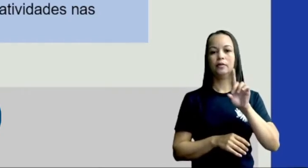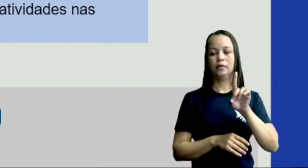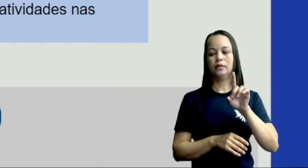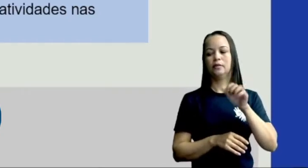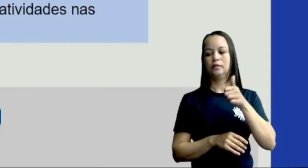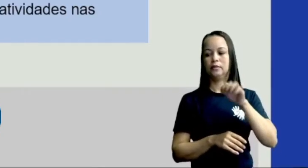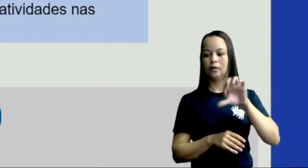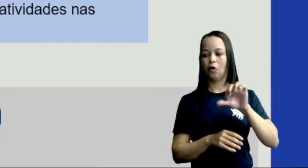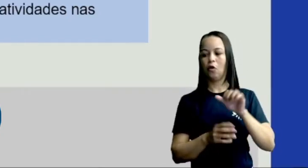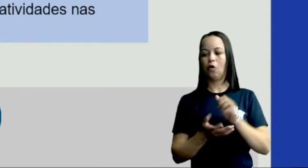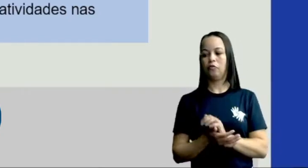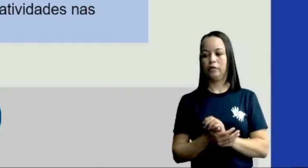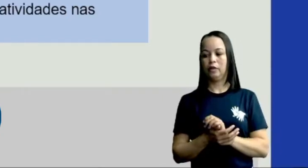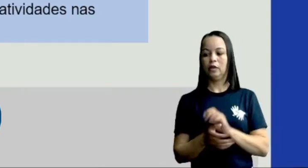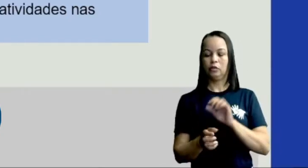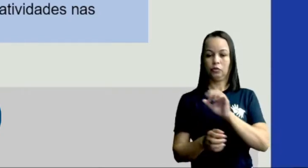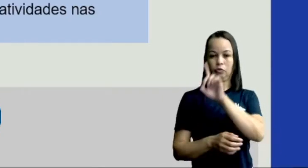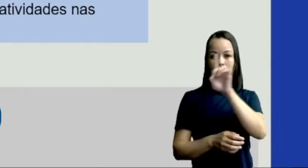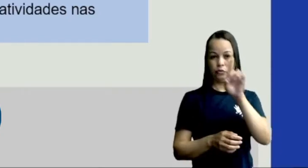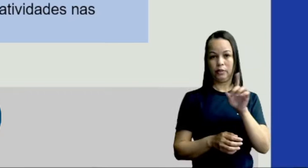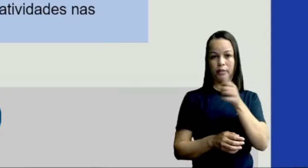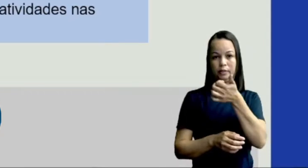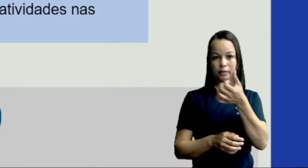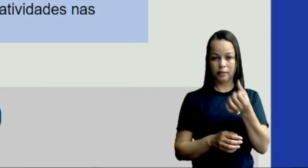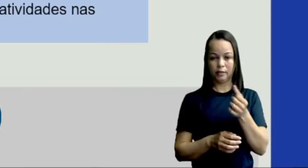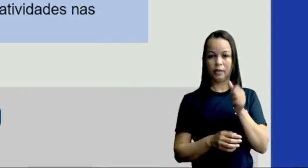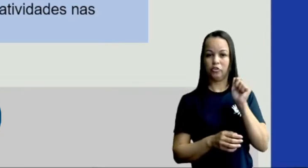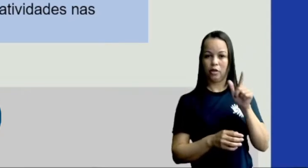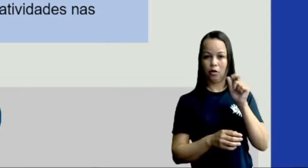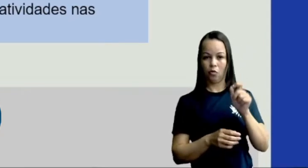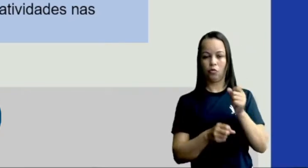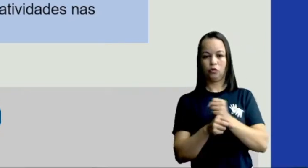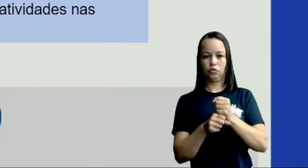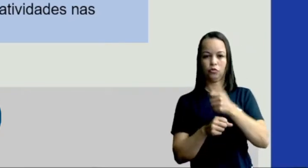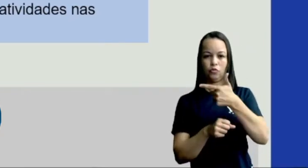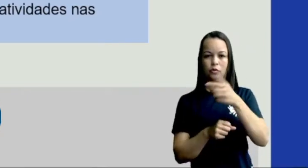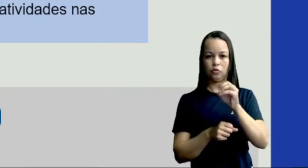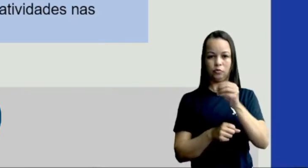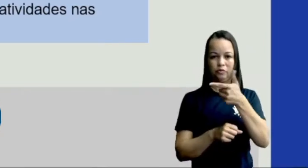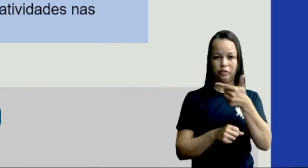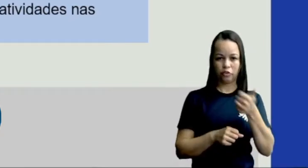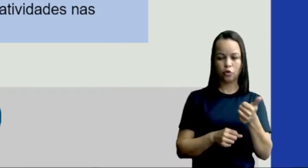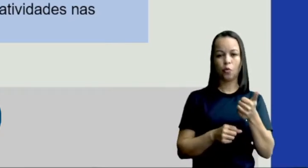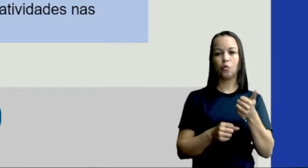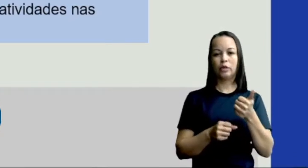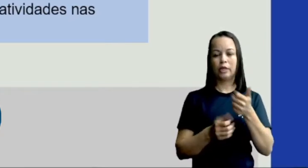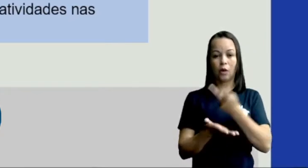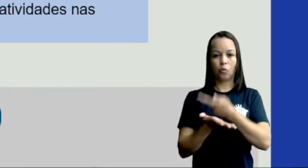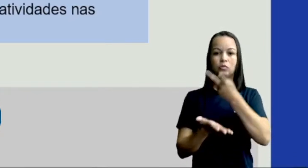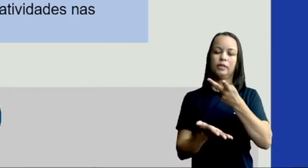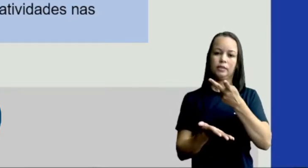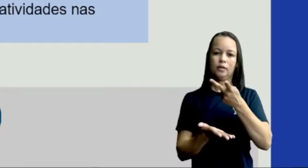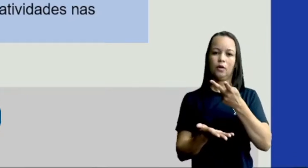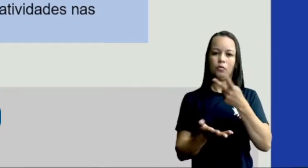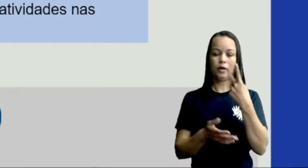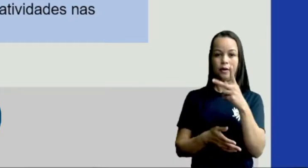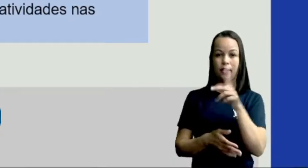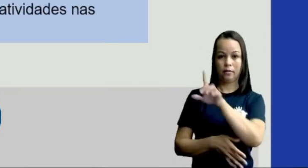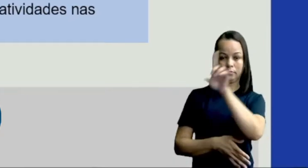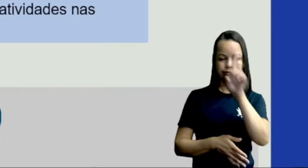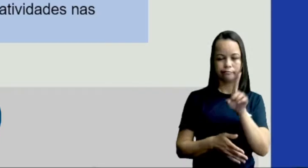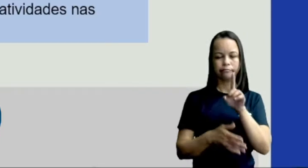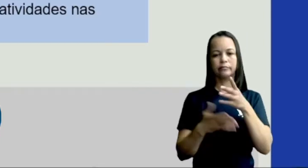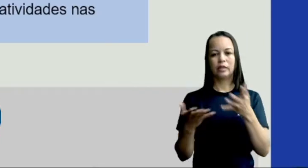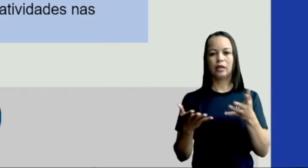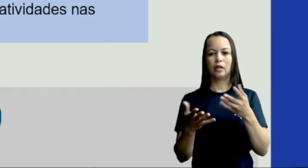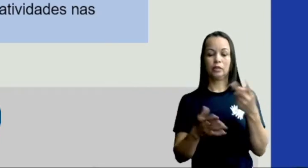o registro do dia, daquele dia do dia 16, onde ocorreu, foi confirmado dois